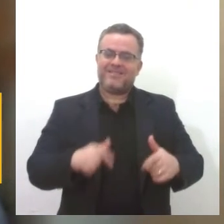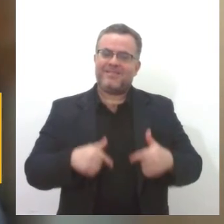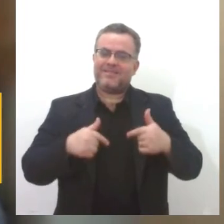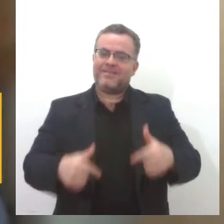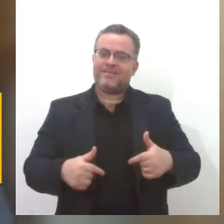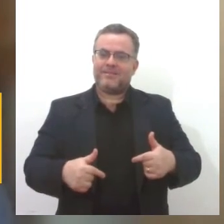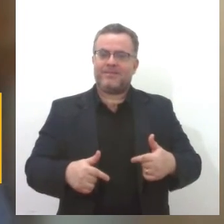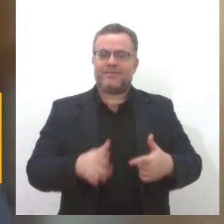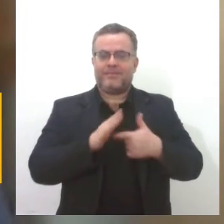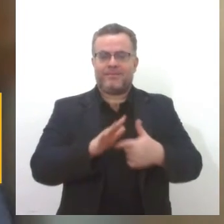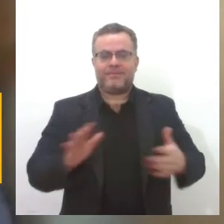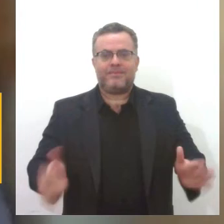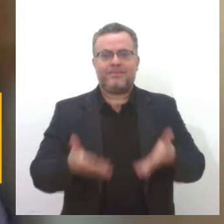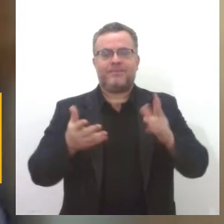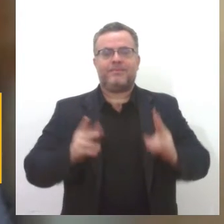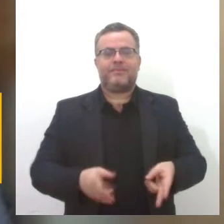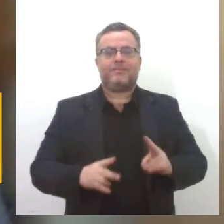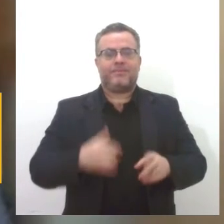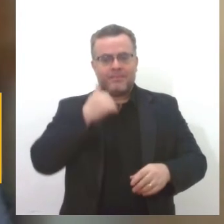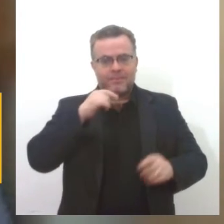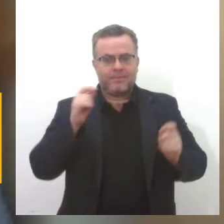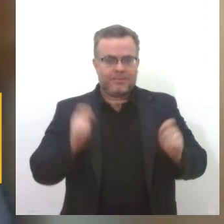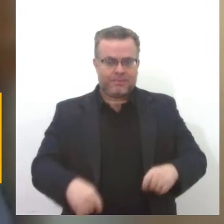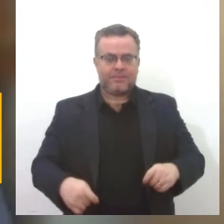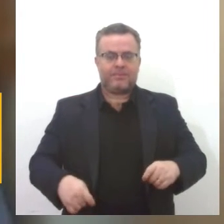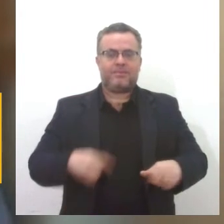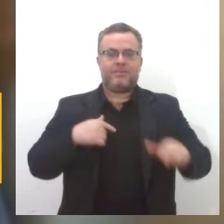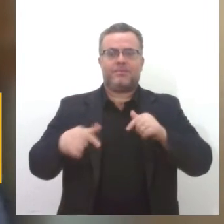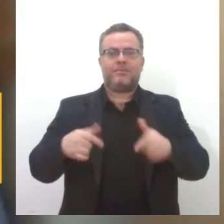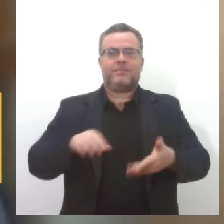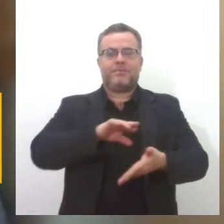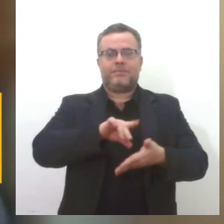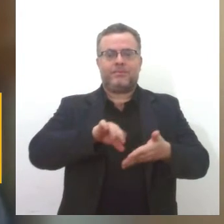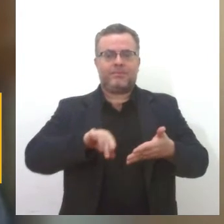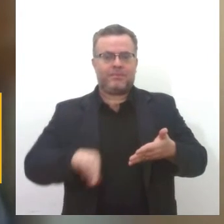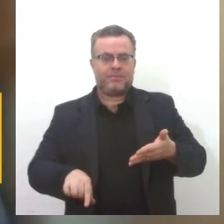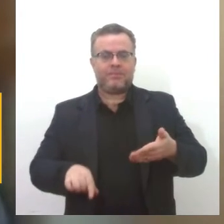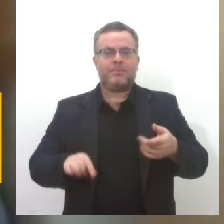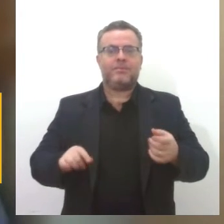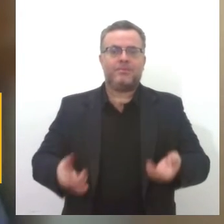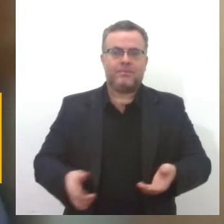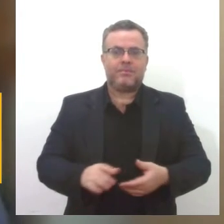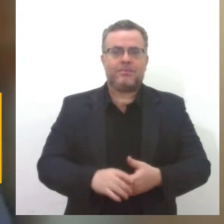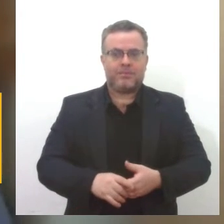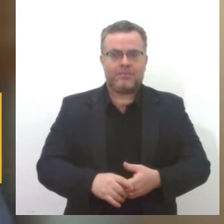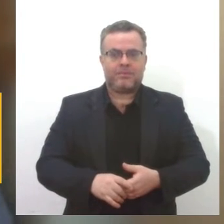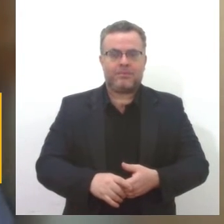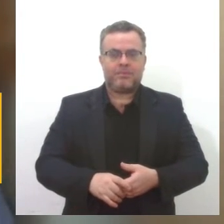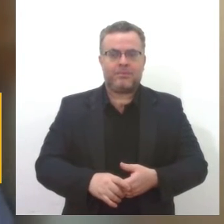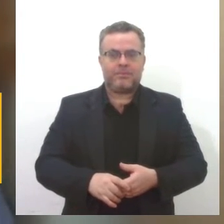fortalecer e mostrar que a mulher é capaz de fazer diversas outras atividades. E eu acho que isso a gente só...